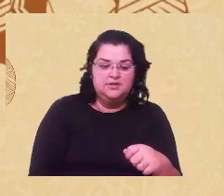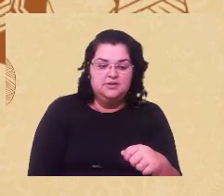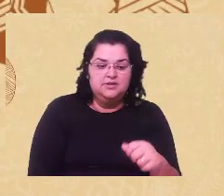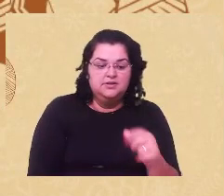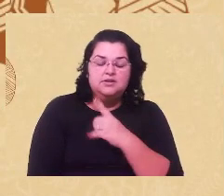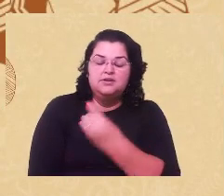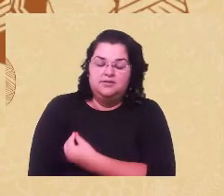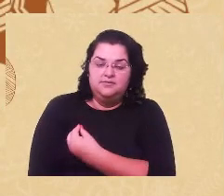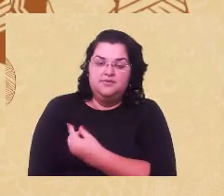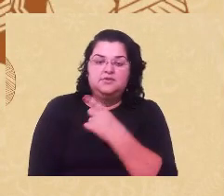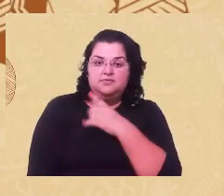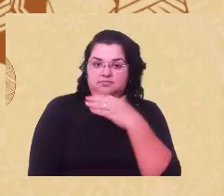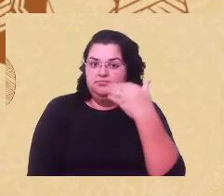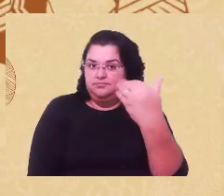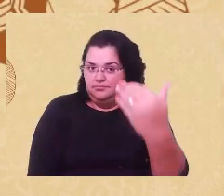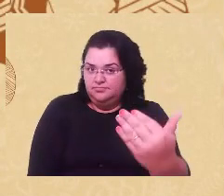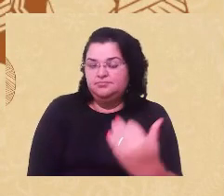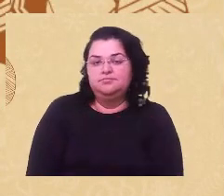plenamente.